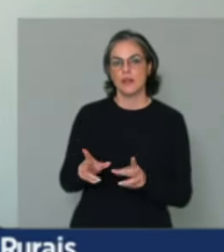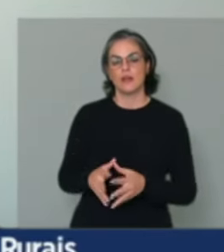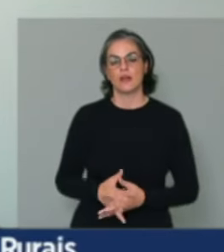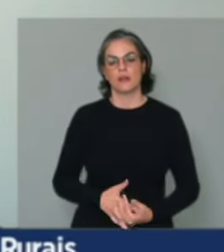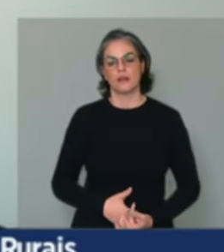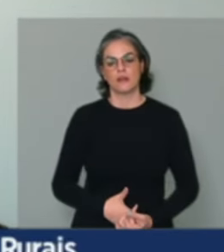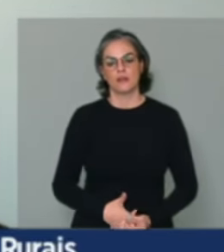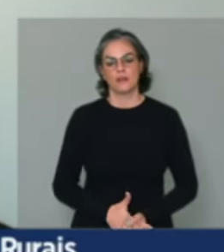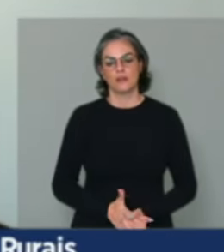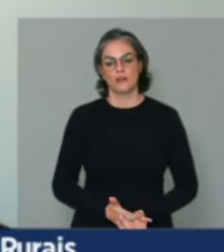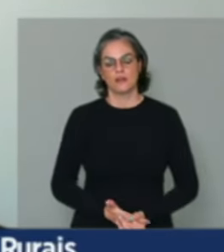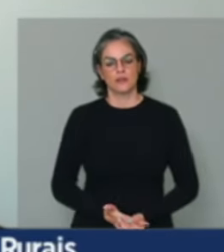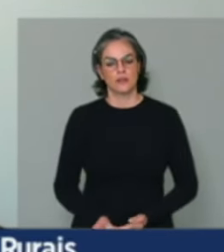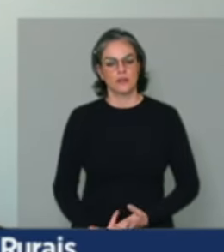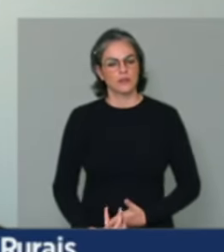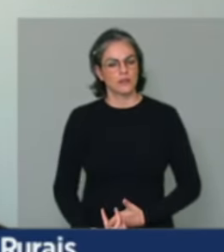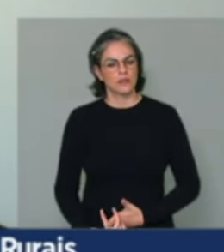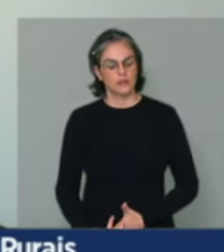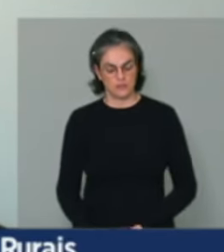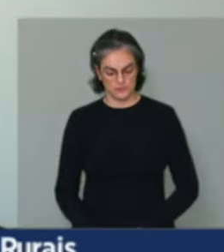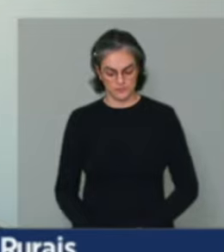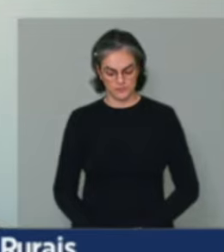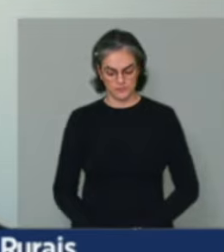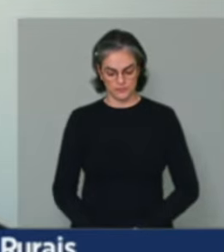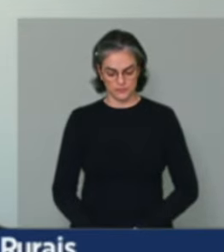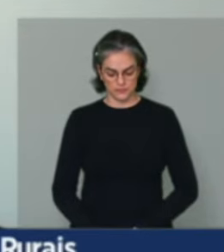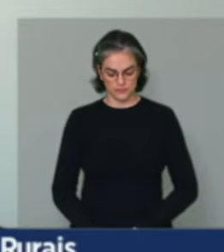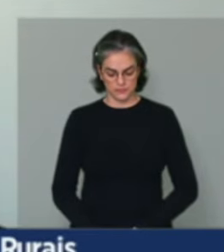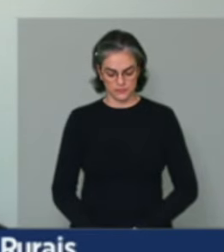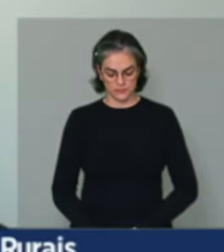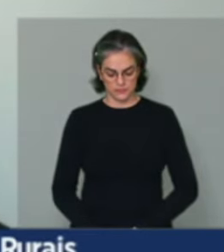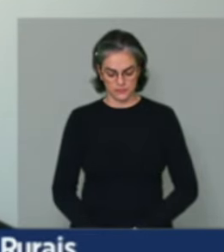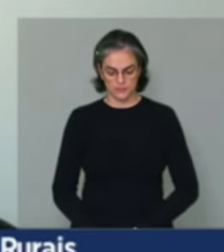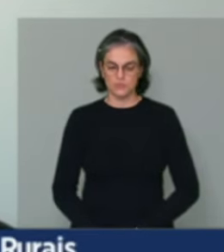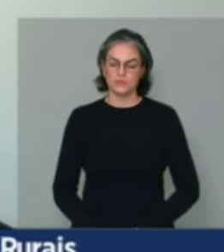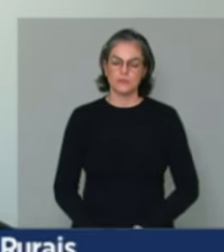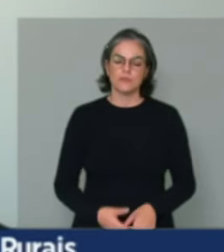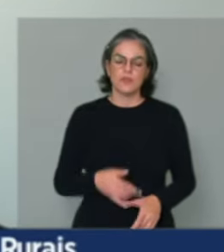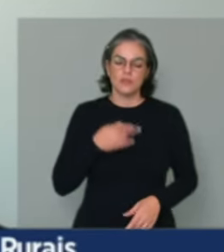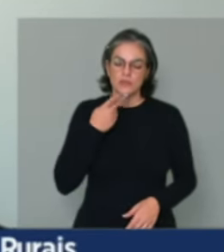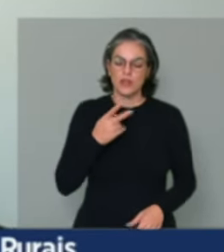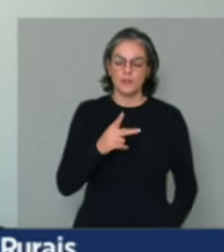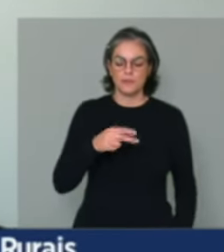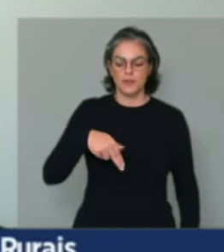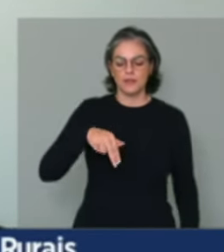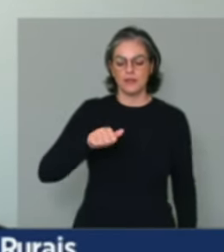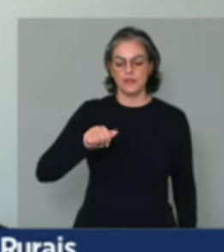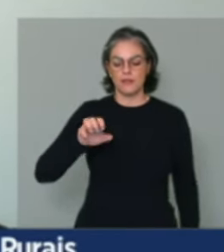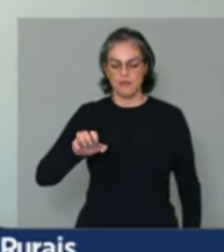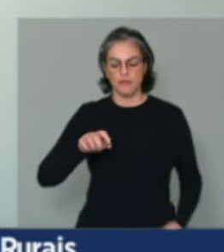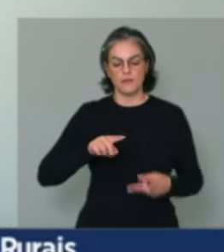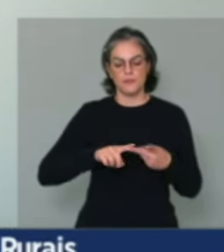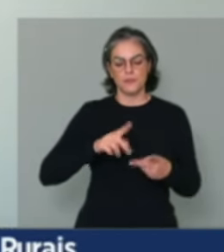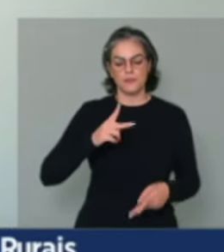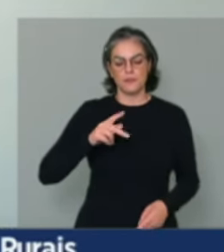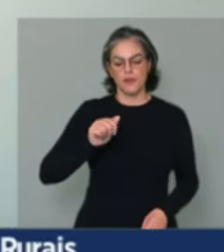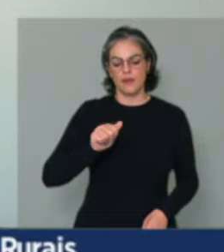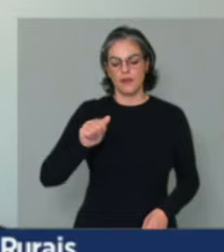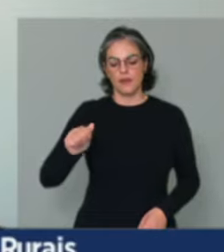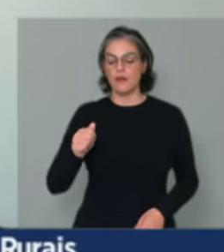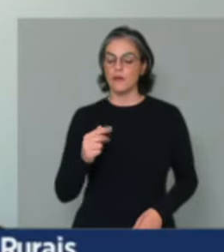institucionais. E aí, quero abrir um parênteses para poder falar do PNAE e do PA, que vêm sendo enfraquecidos, que são